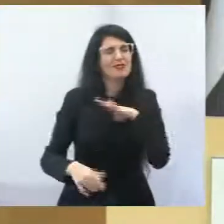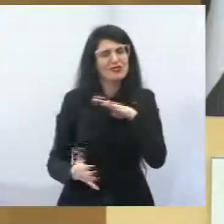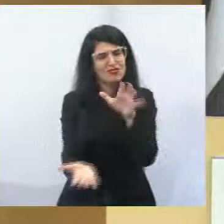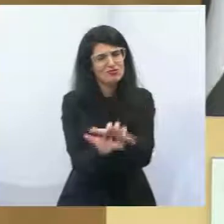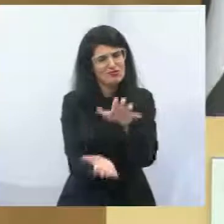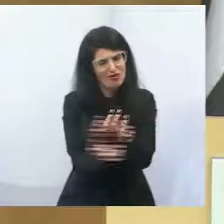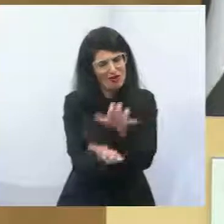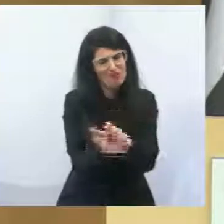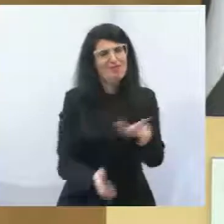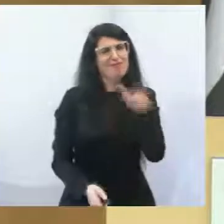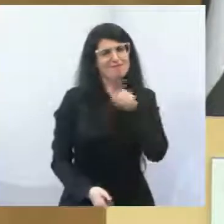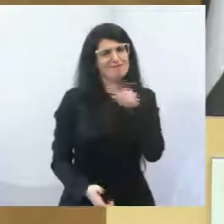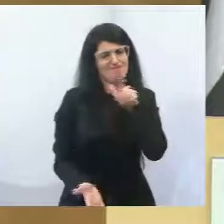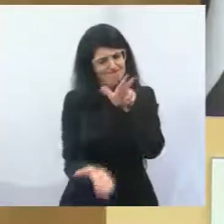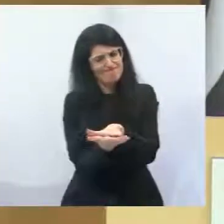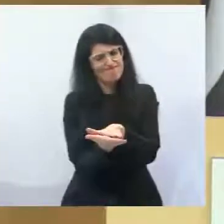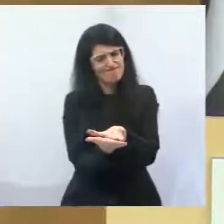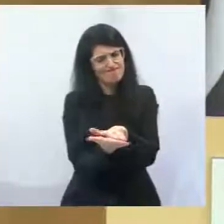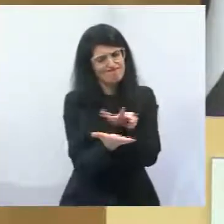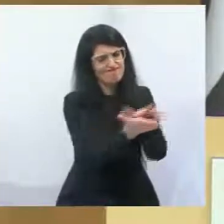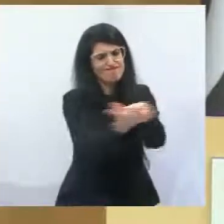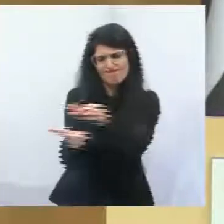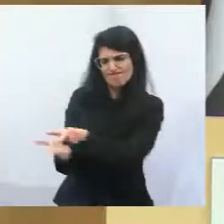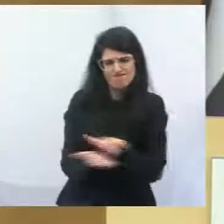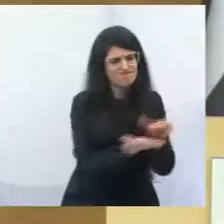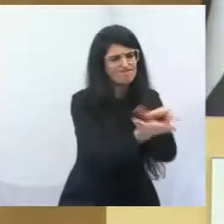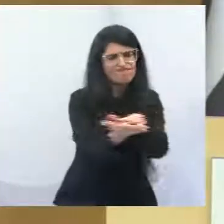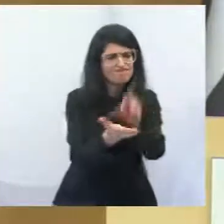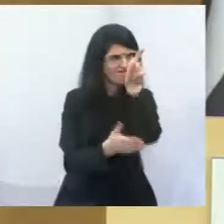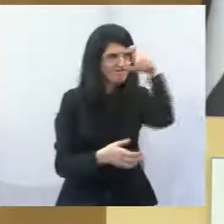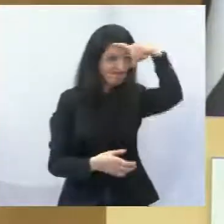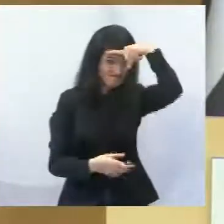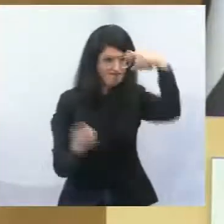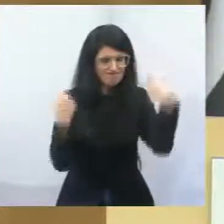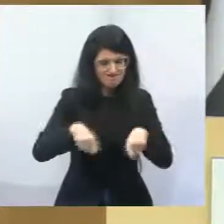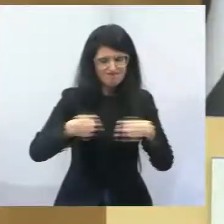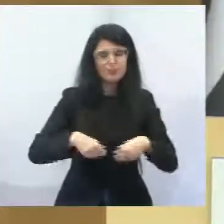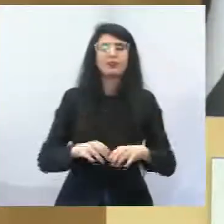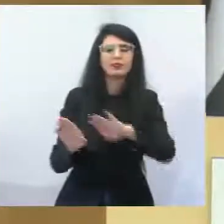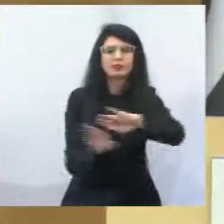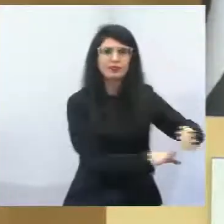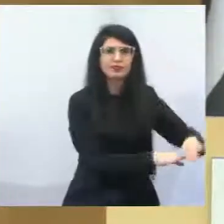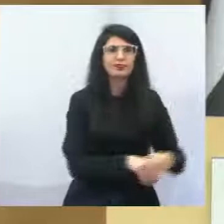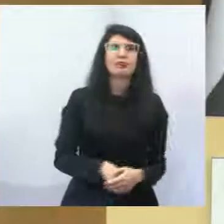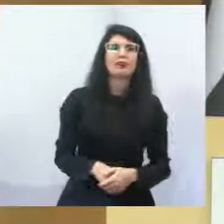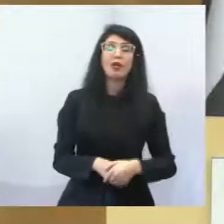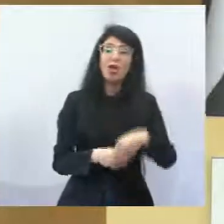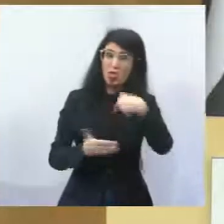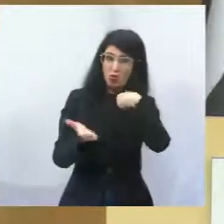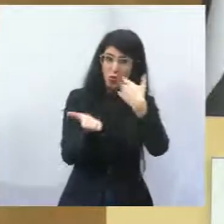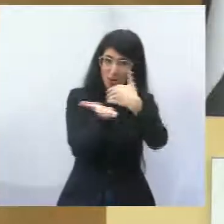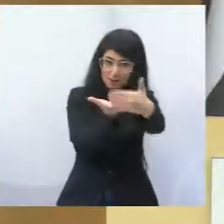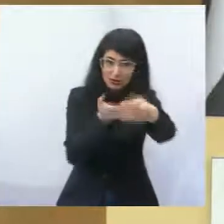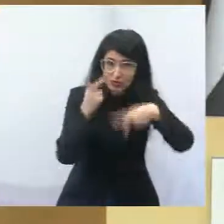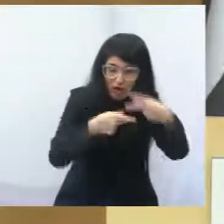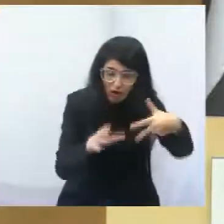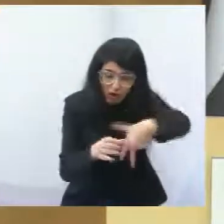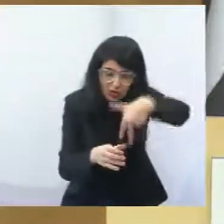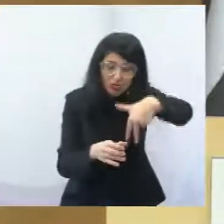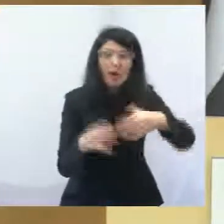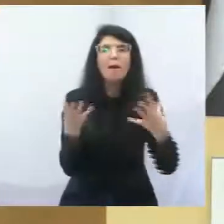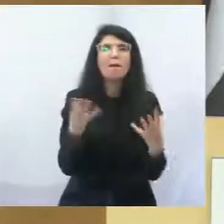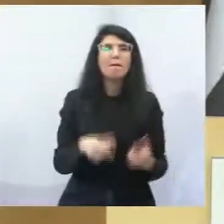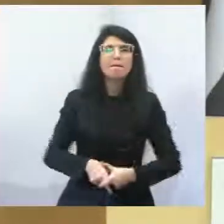finalizar dizendo que foi como o caso que eu contei aqui no início da minha fala. Para muitos